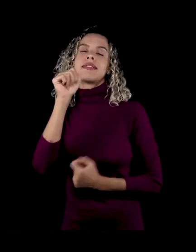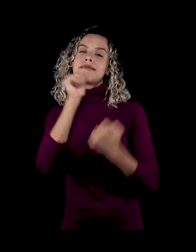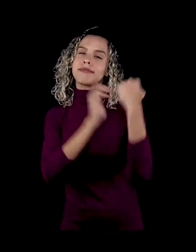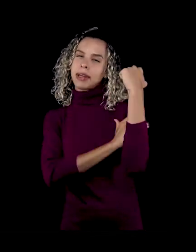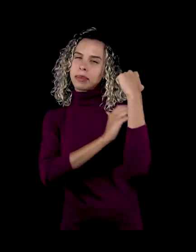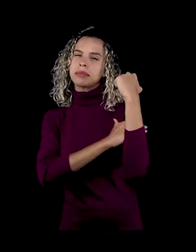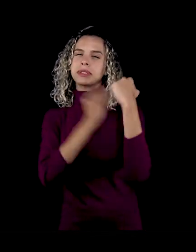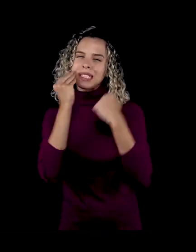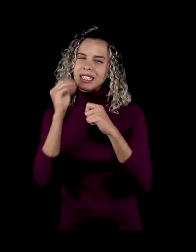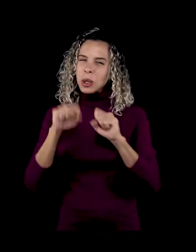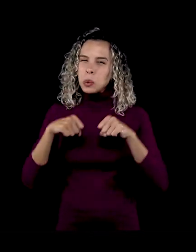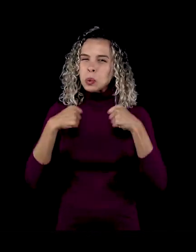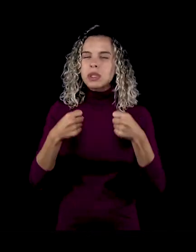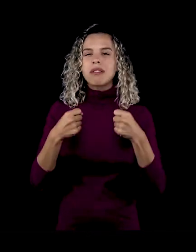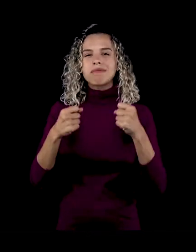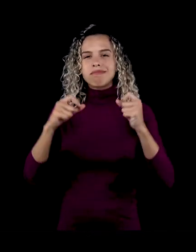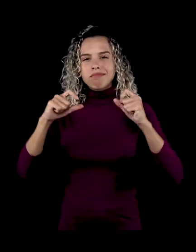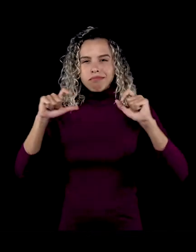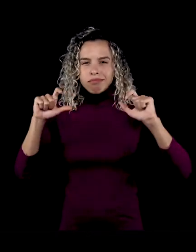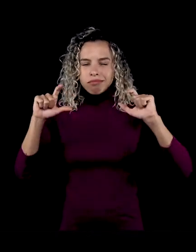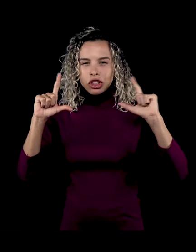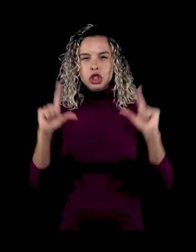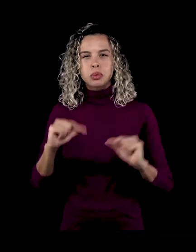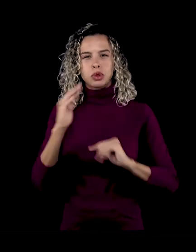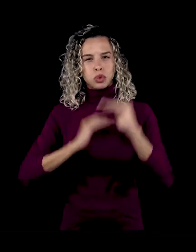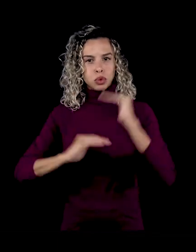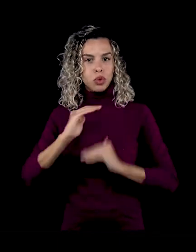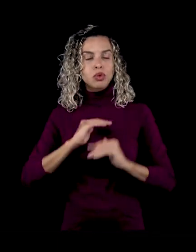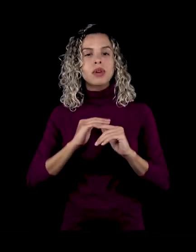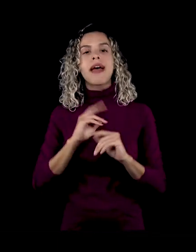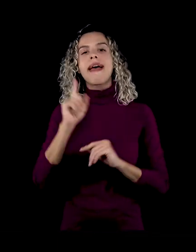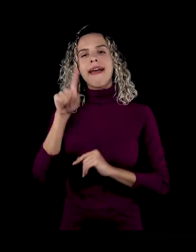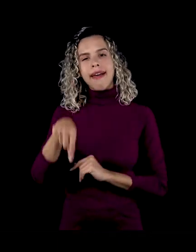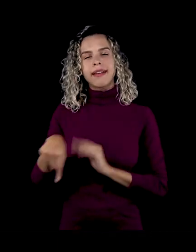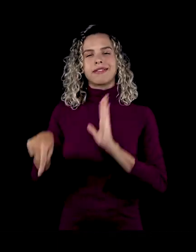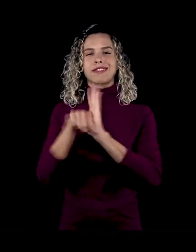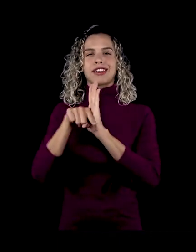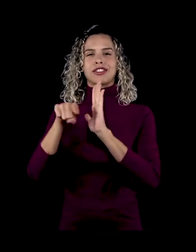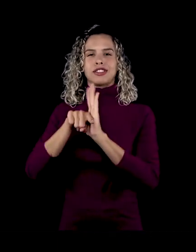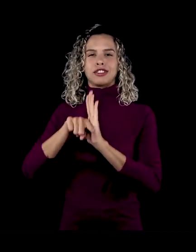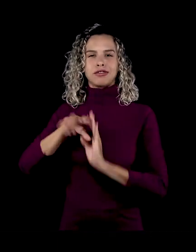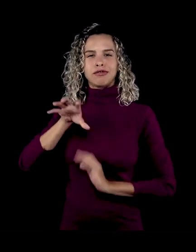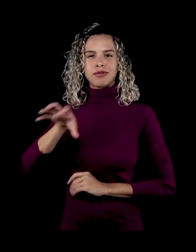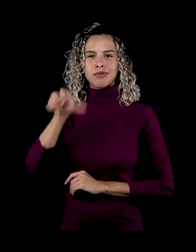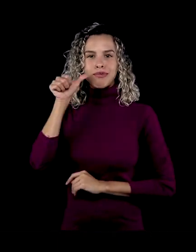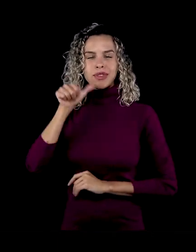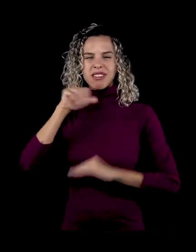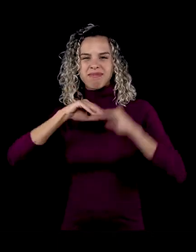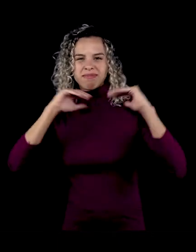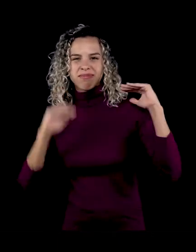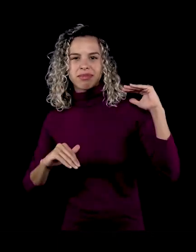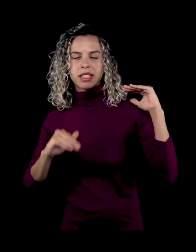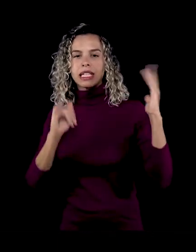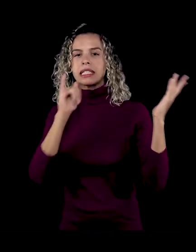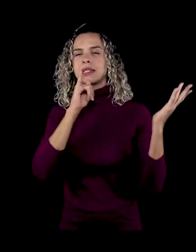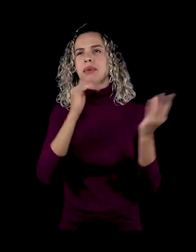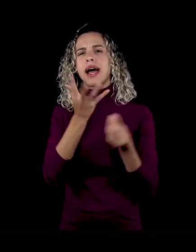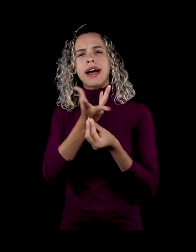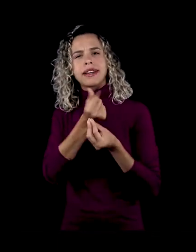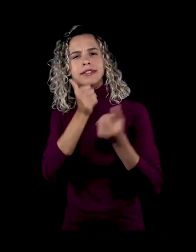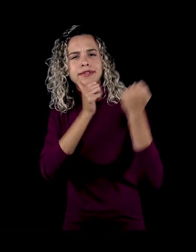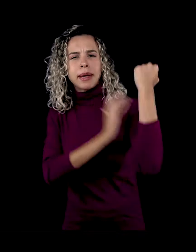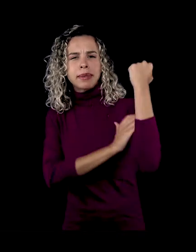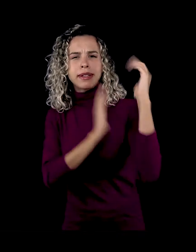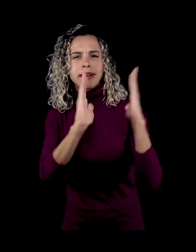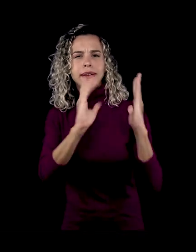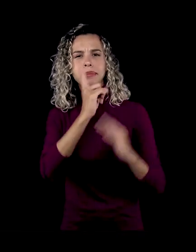desconstruído, é uma característica depreciativa. O feminino, como na arte feminista dos